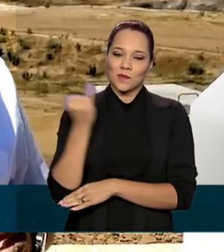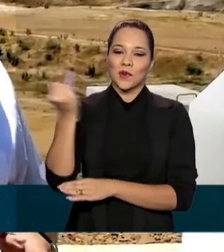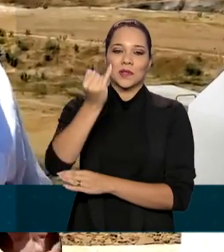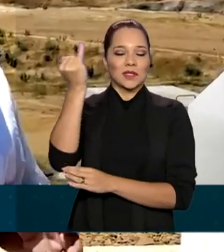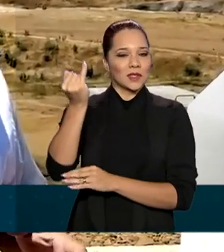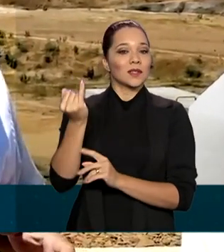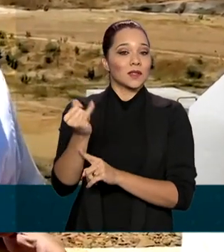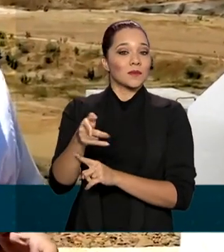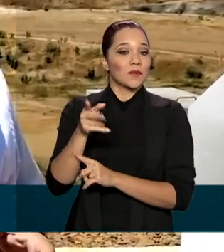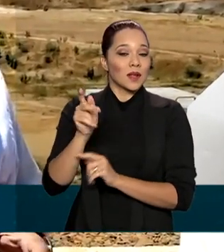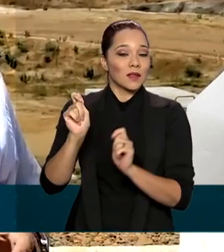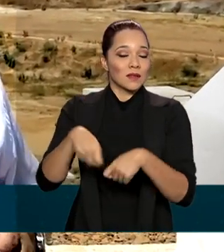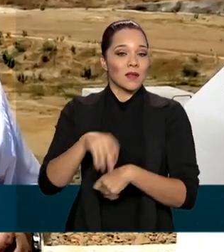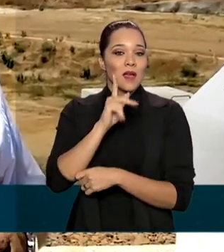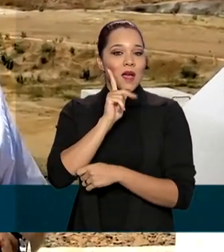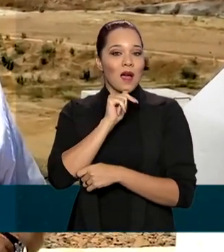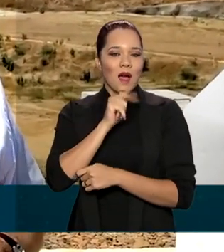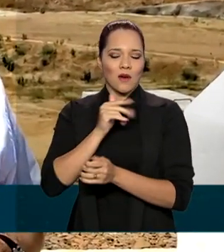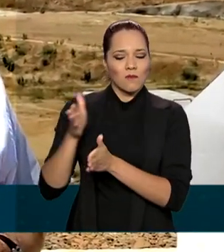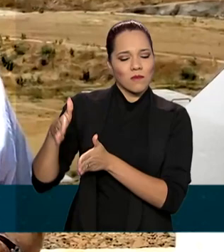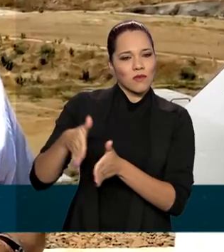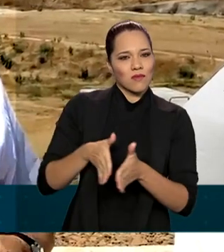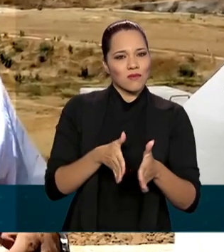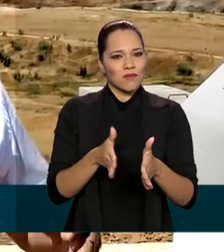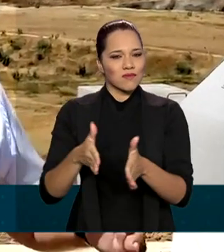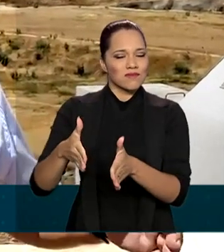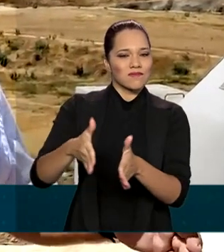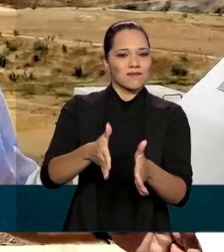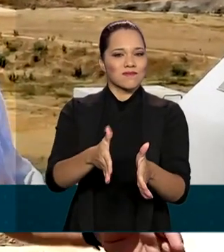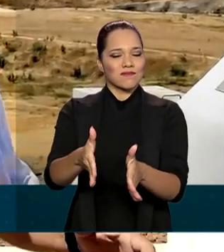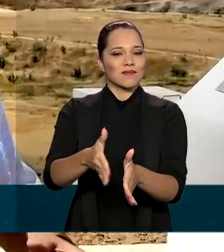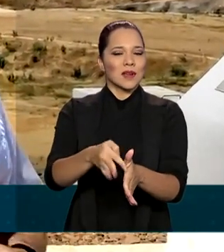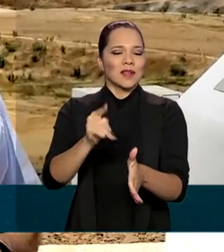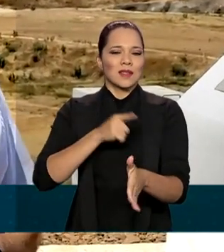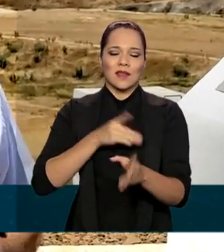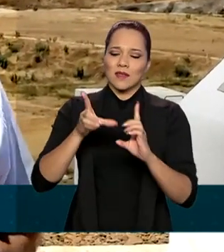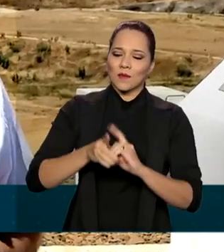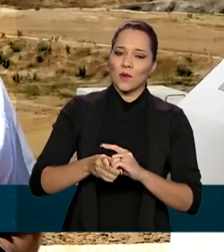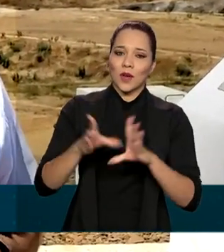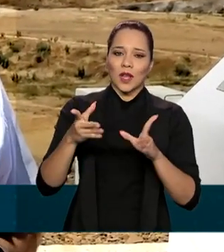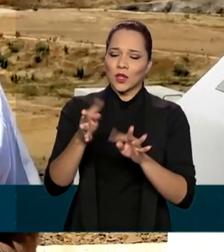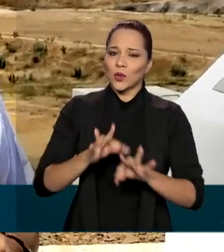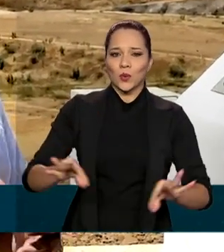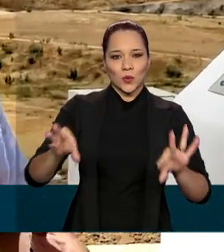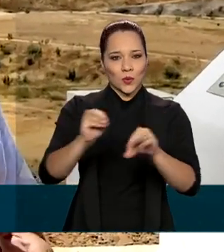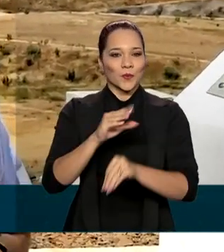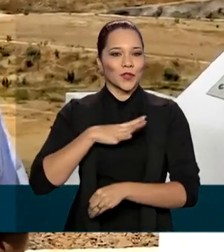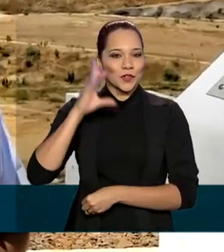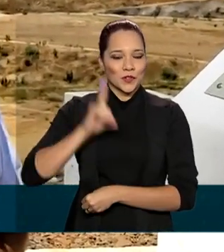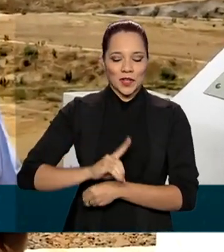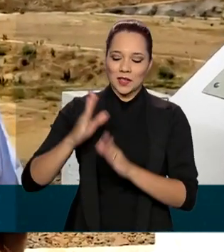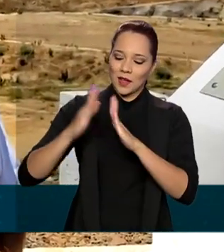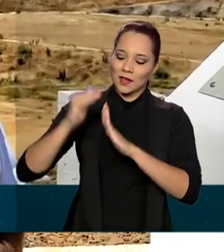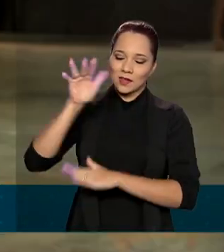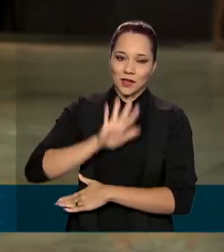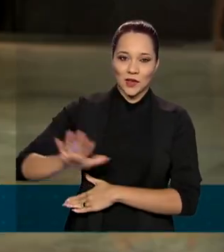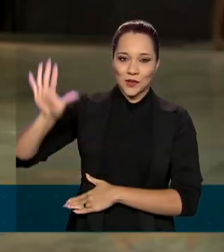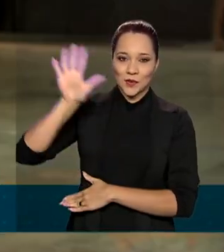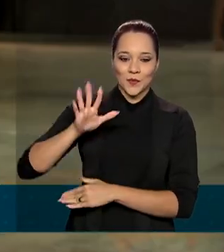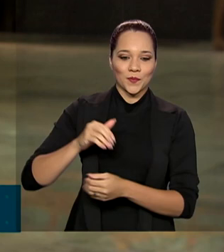essenciais para permitir que a água possa ser, de uma forma democrática, compartilhada pelas pessoas que moram nessa região.